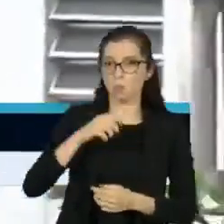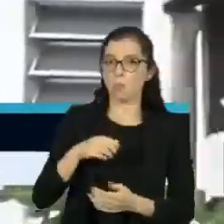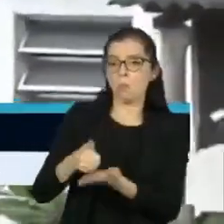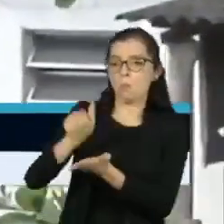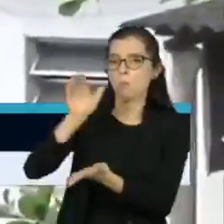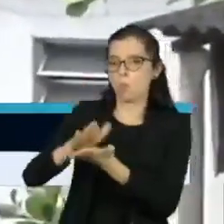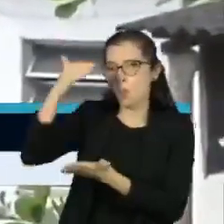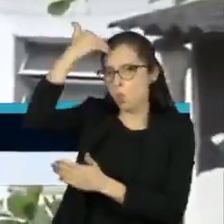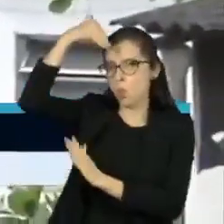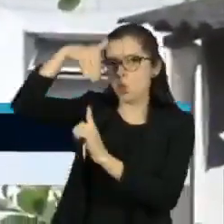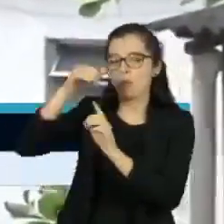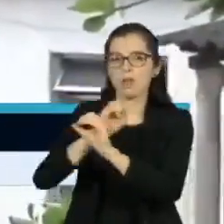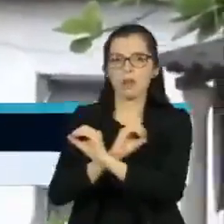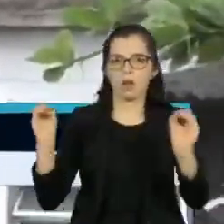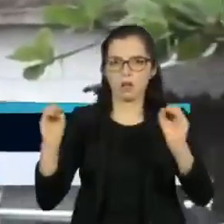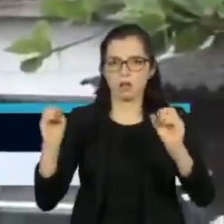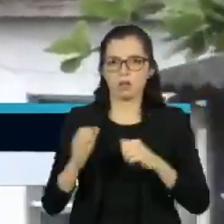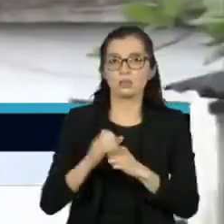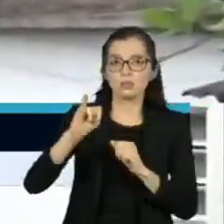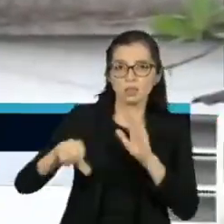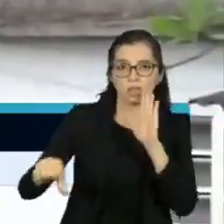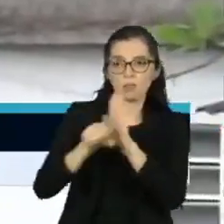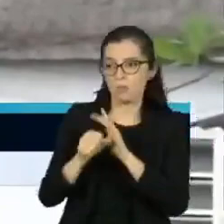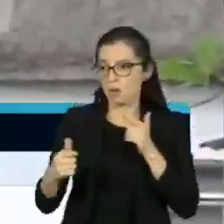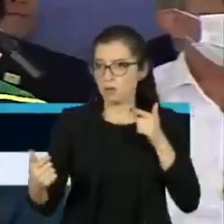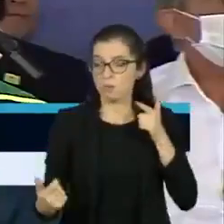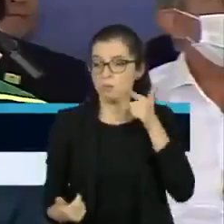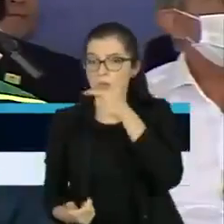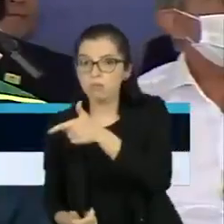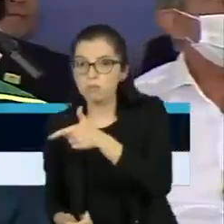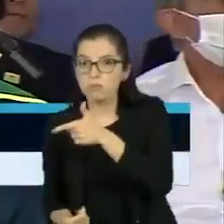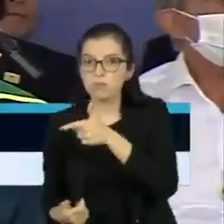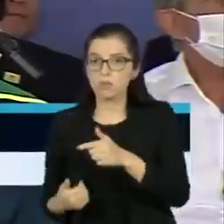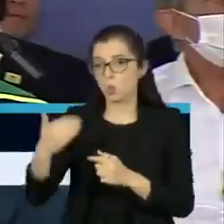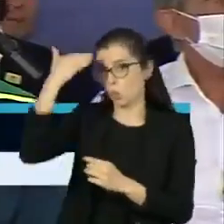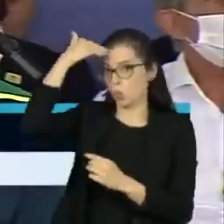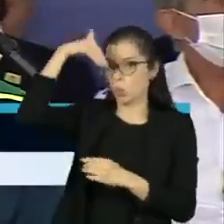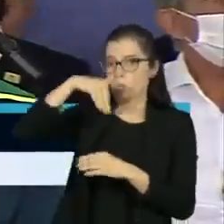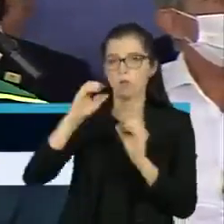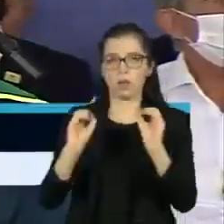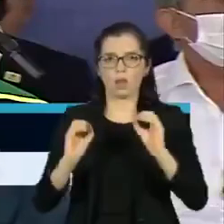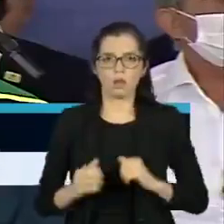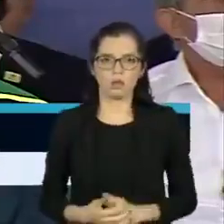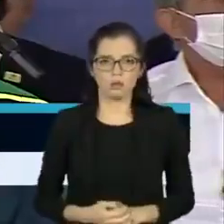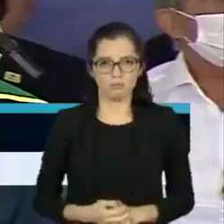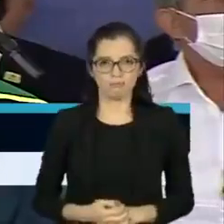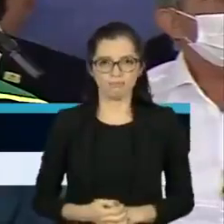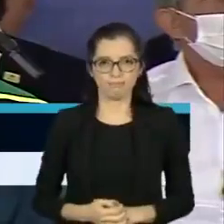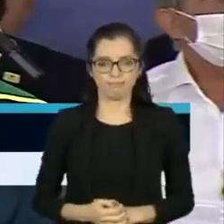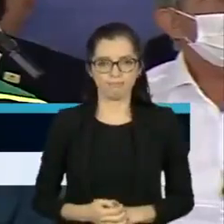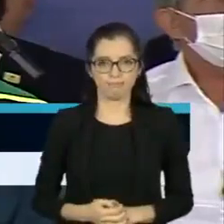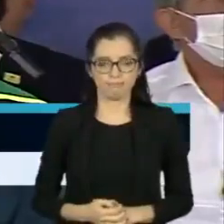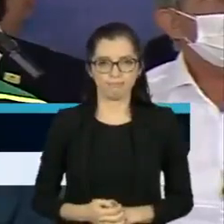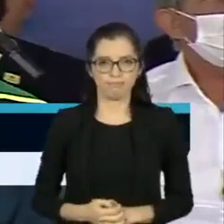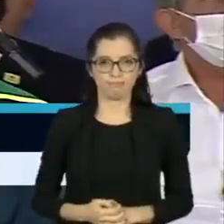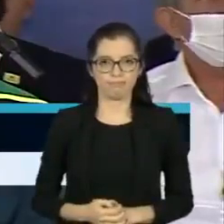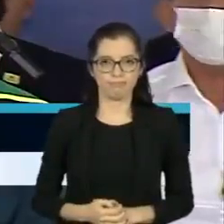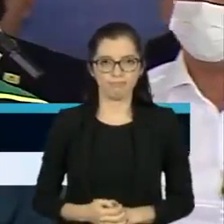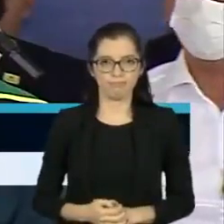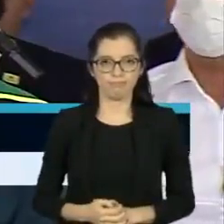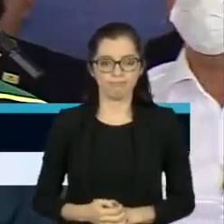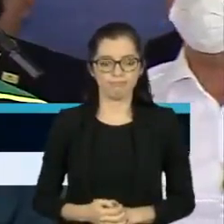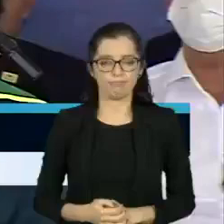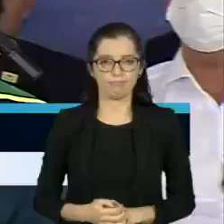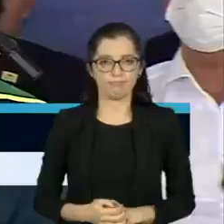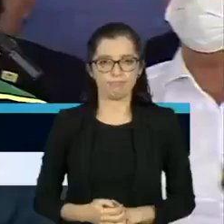mesmo que tenha cometido algum crime durante uma ação policial. Por isso, policiais, eu pretendo botar em